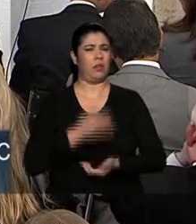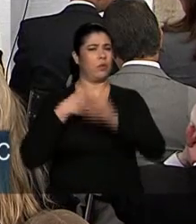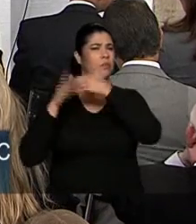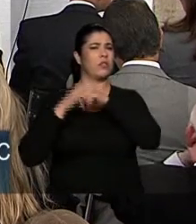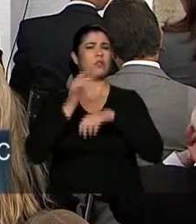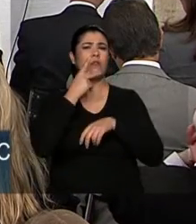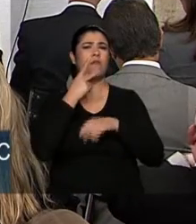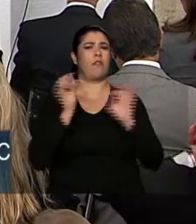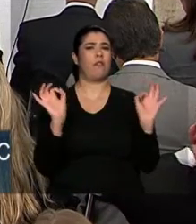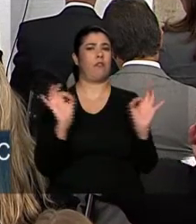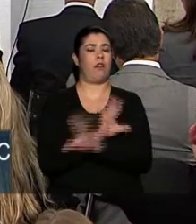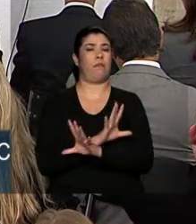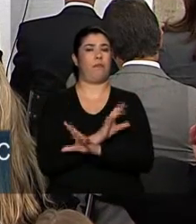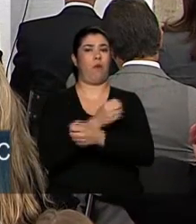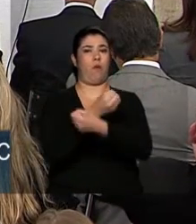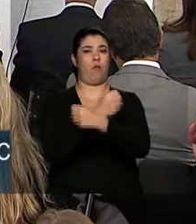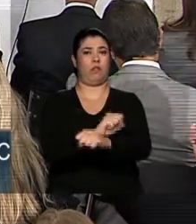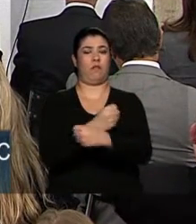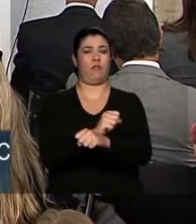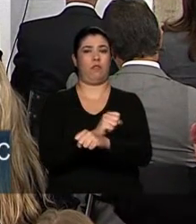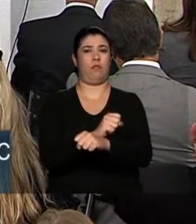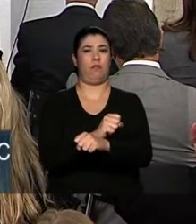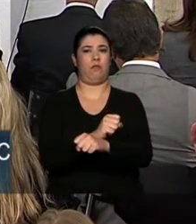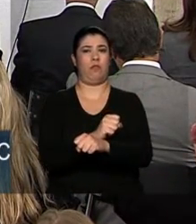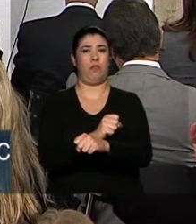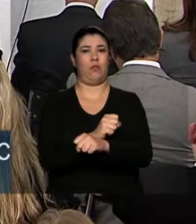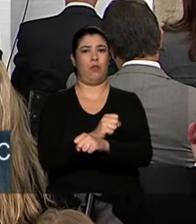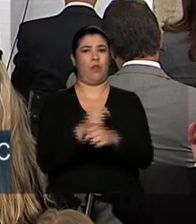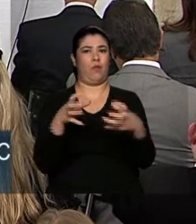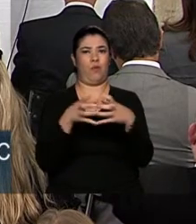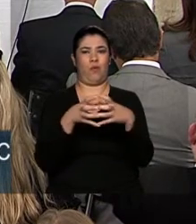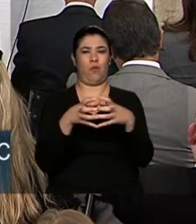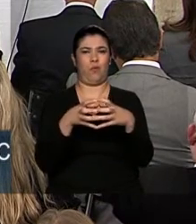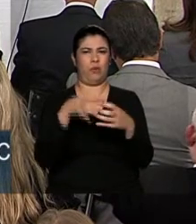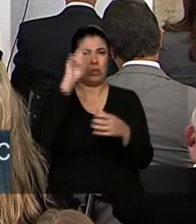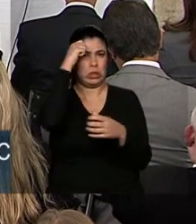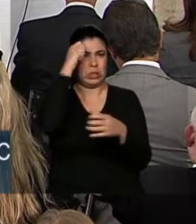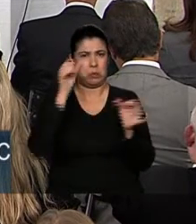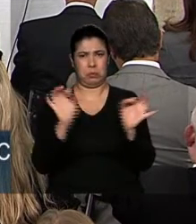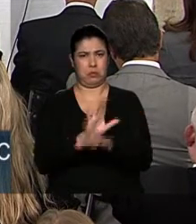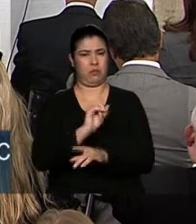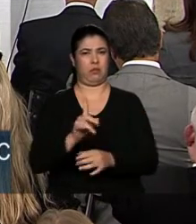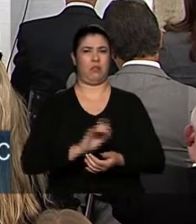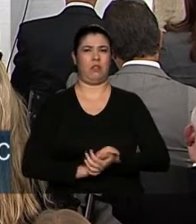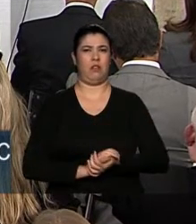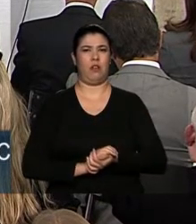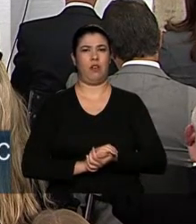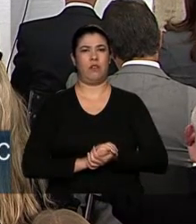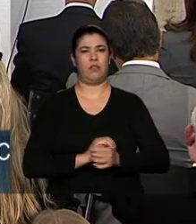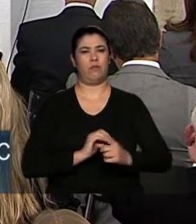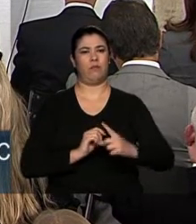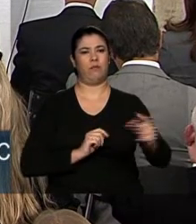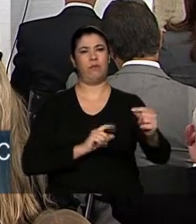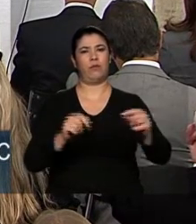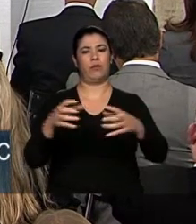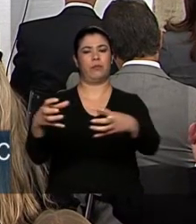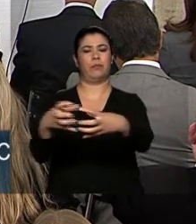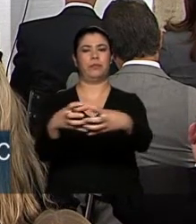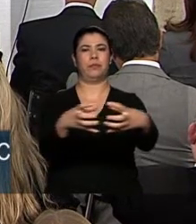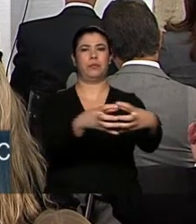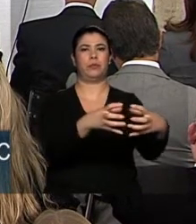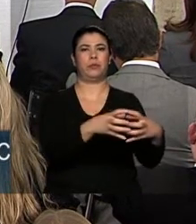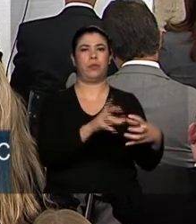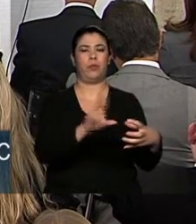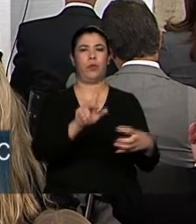Eles foram mantidos nos guetos. A ocupação do Brasil se fez por colonos europeus. Há um